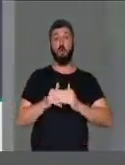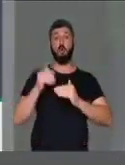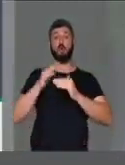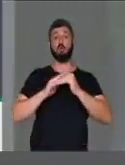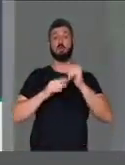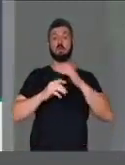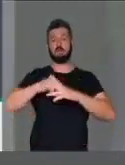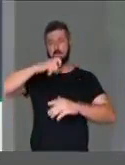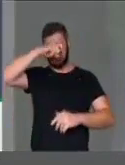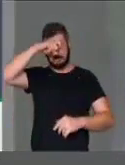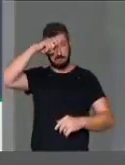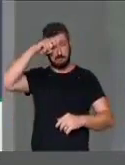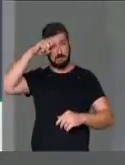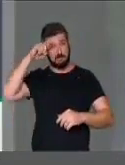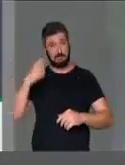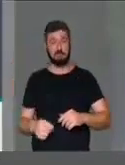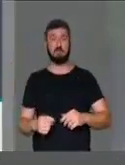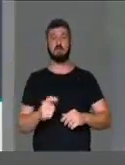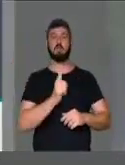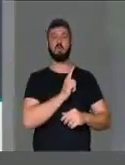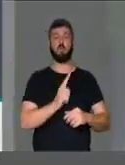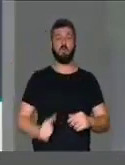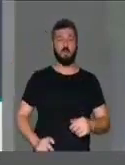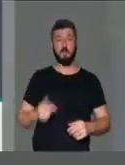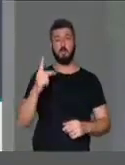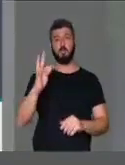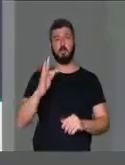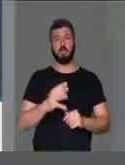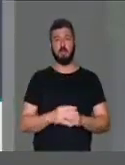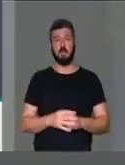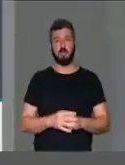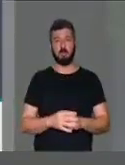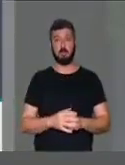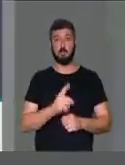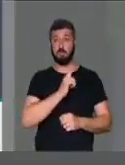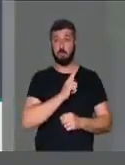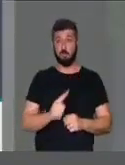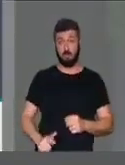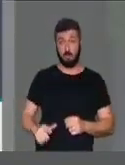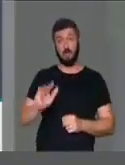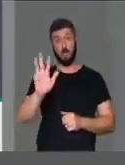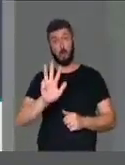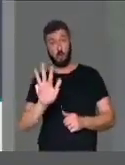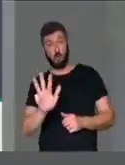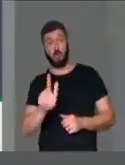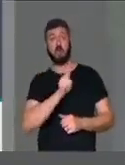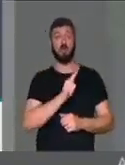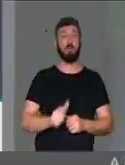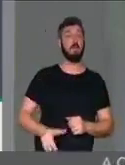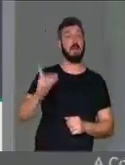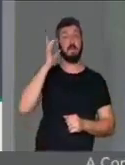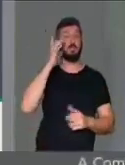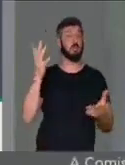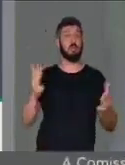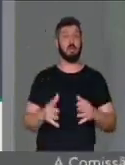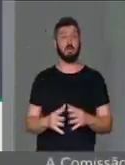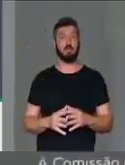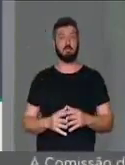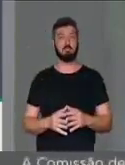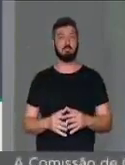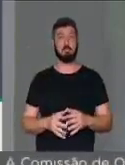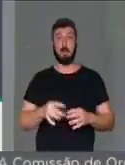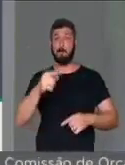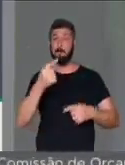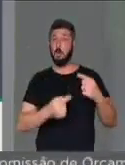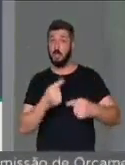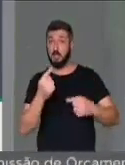a duras penas nos governos do Partido dos Trabalhadores, no governo do Lula e no governo da Dilma. A